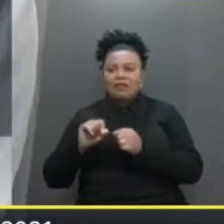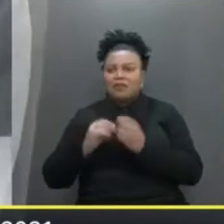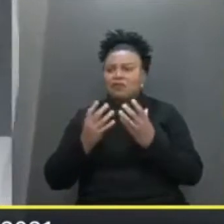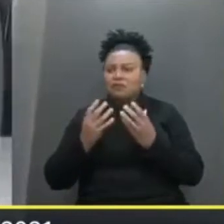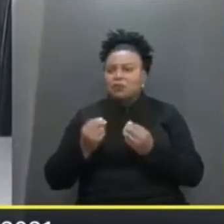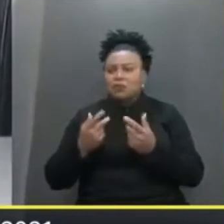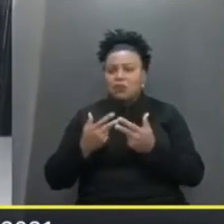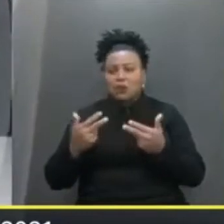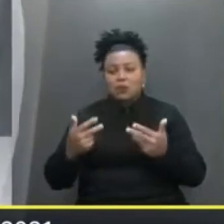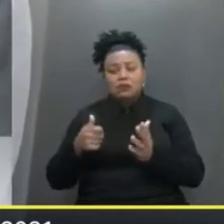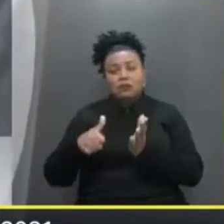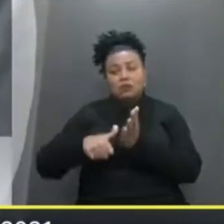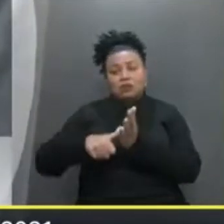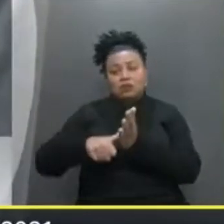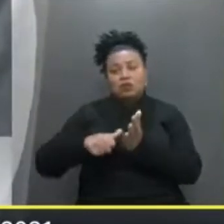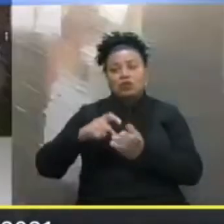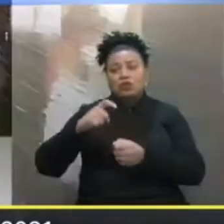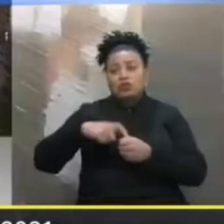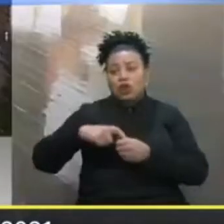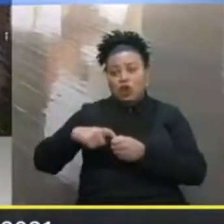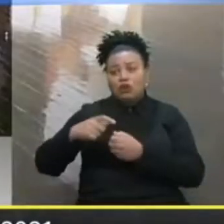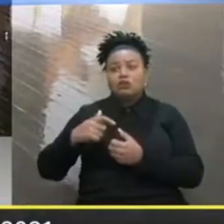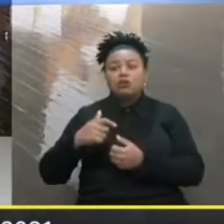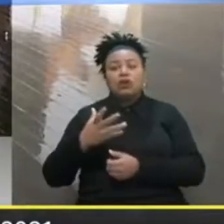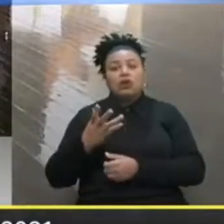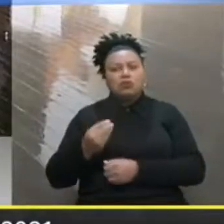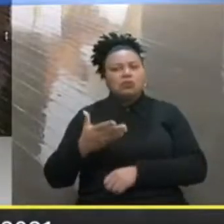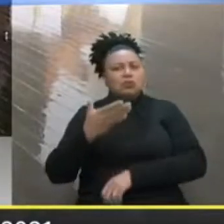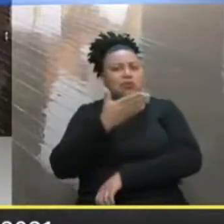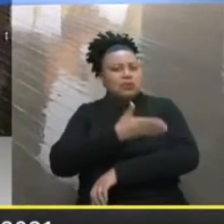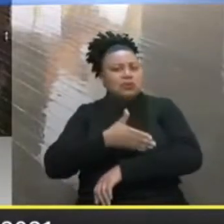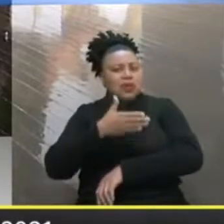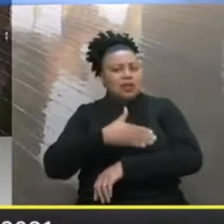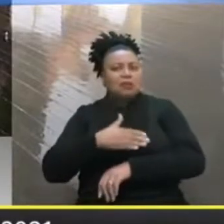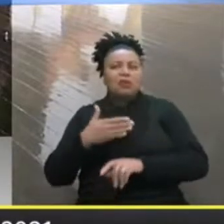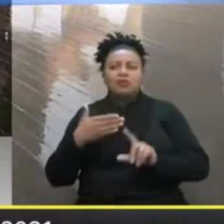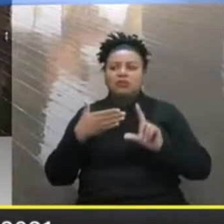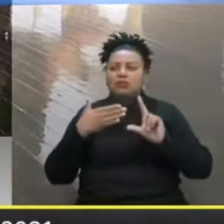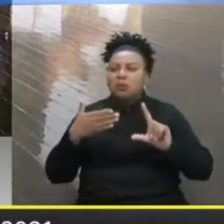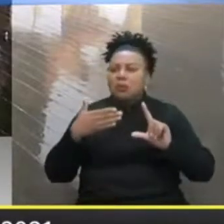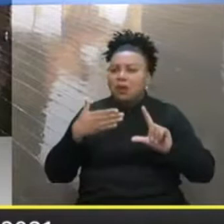Pelos seus associados Muitos treinamentos online